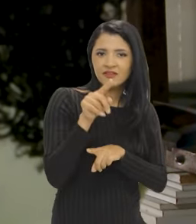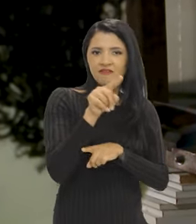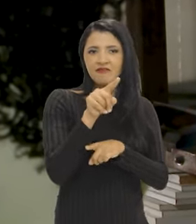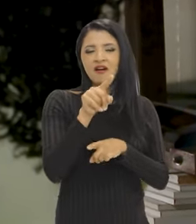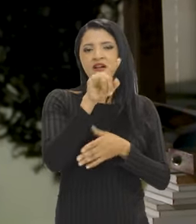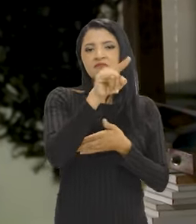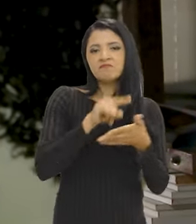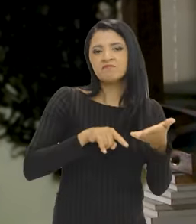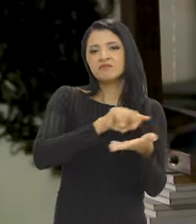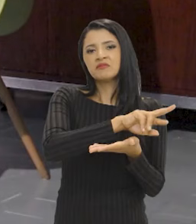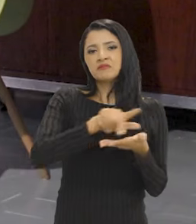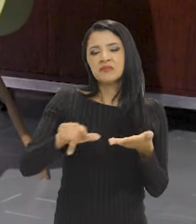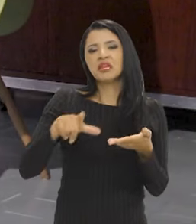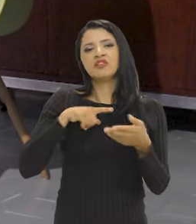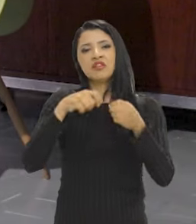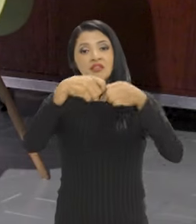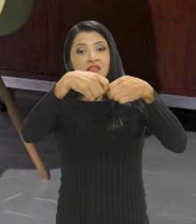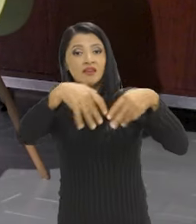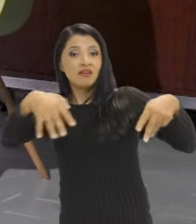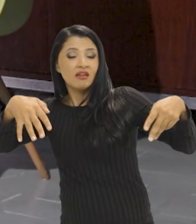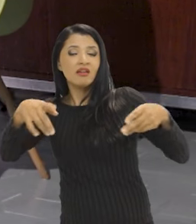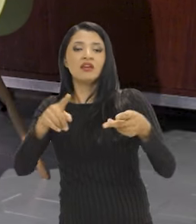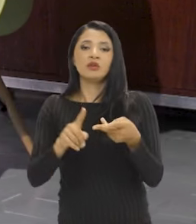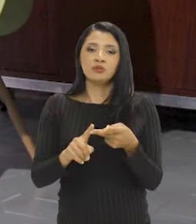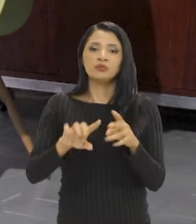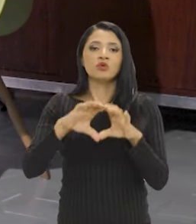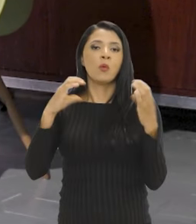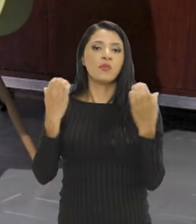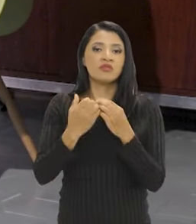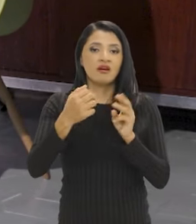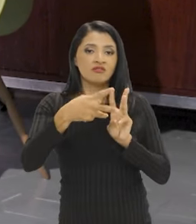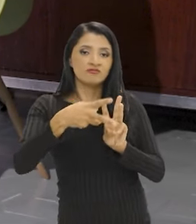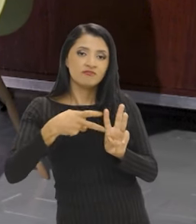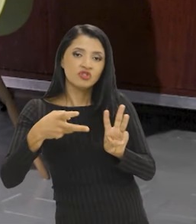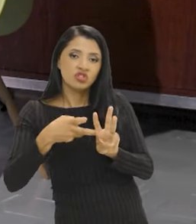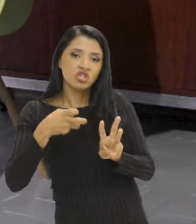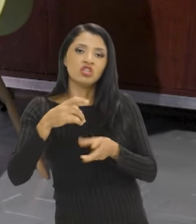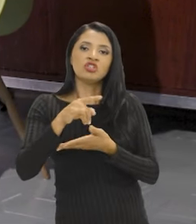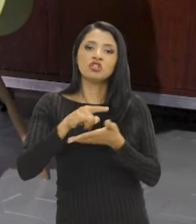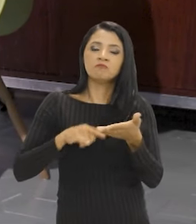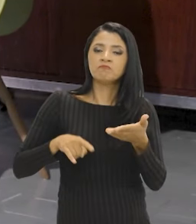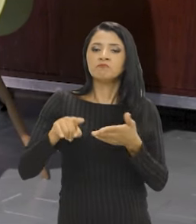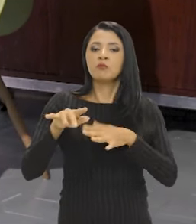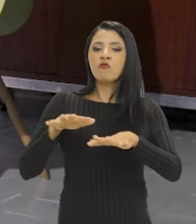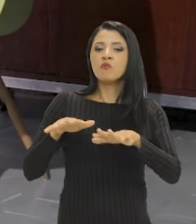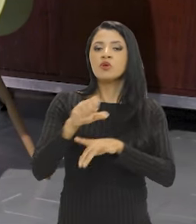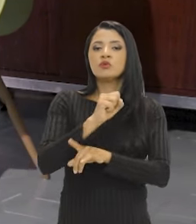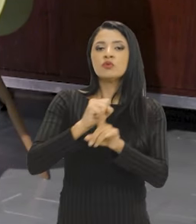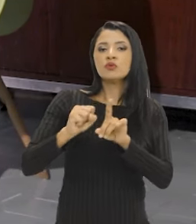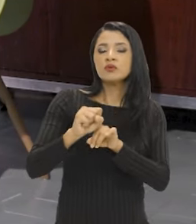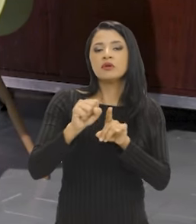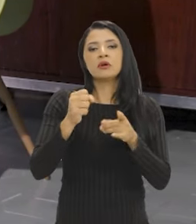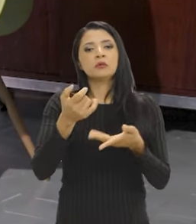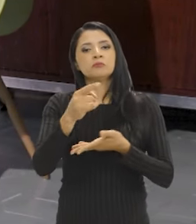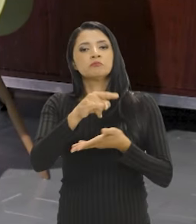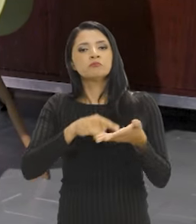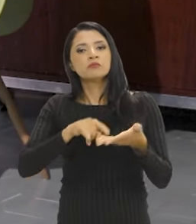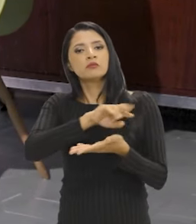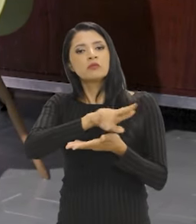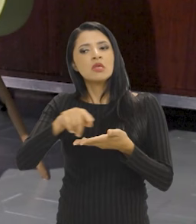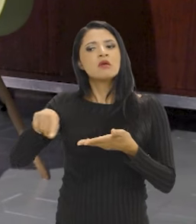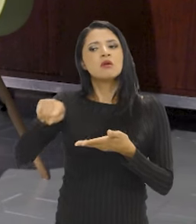preservação de acervos de terreiros, de comunidades indígenas, de movimentos sociais